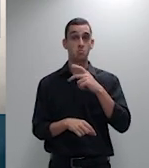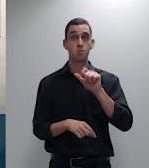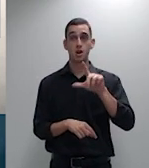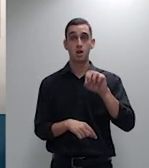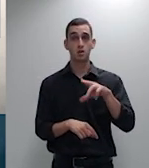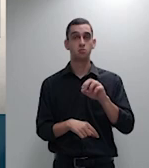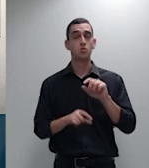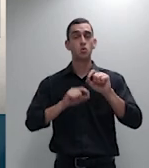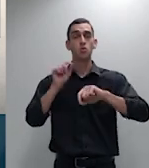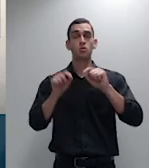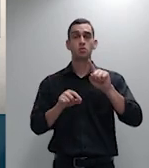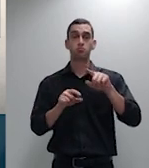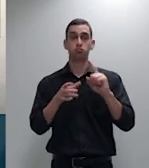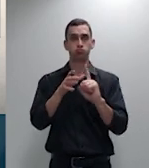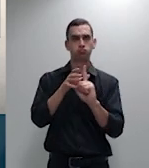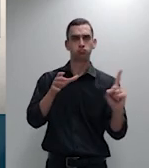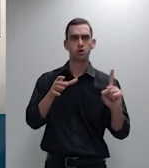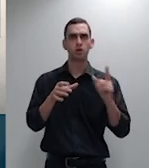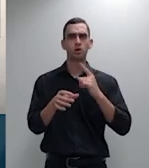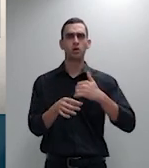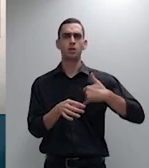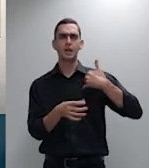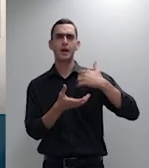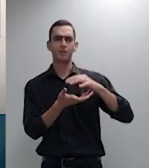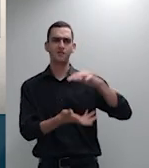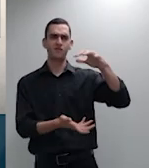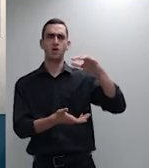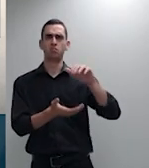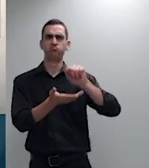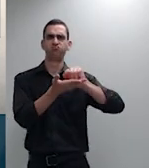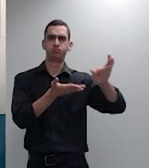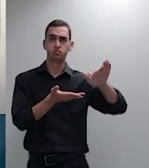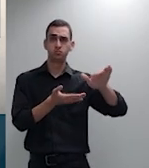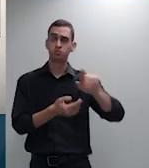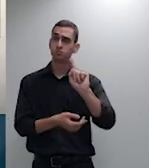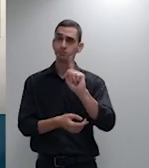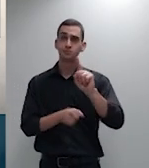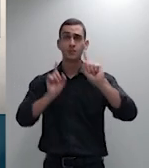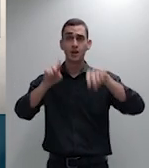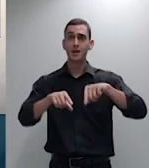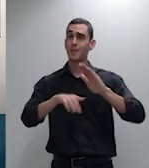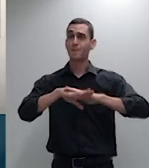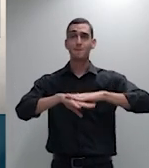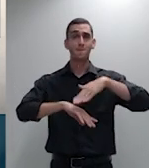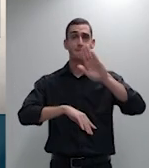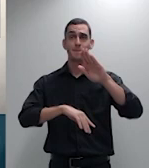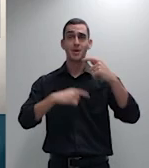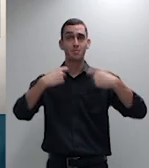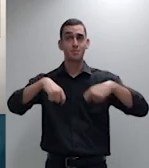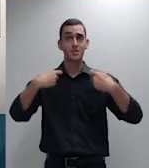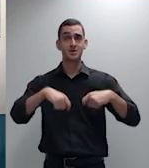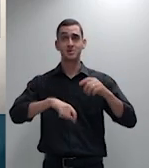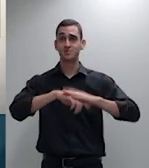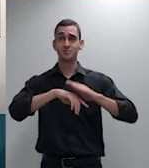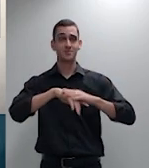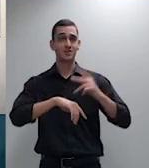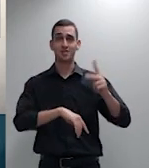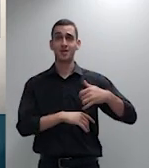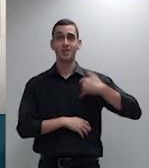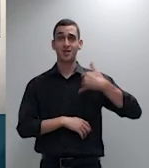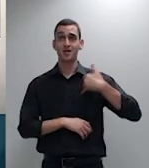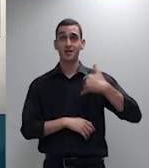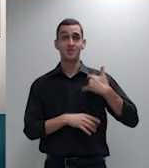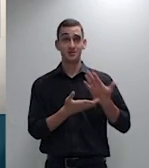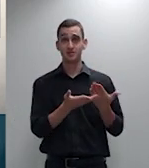e aquele que mais precisa é aquele que com a decriptude da idade porque a senilidade traz sim a decriptude do corpo e no